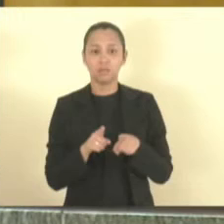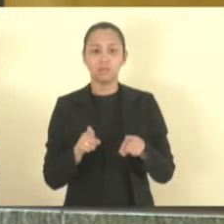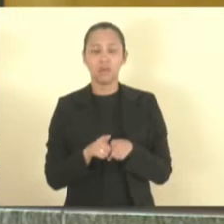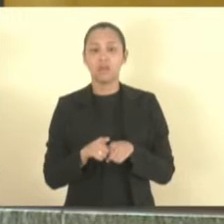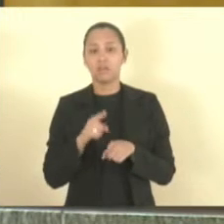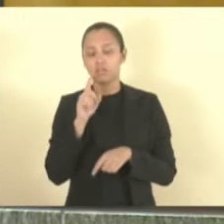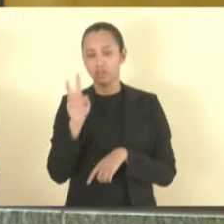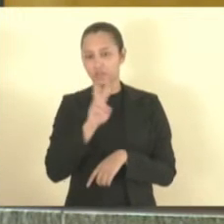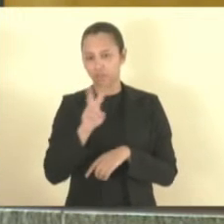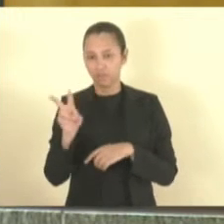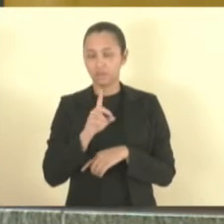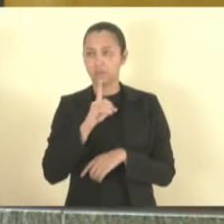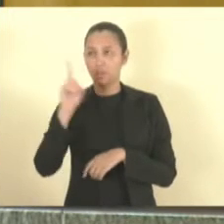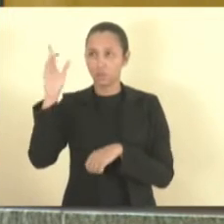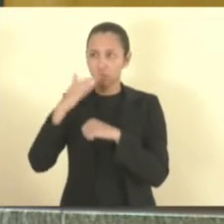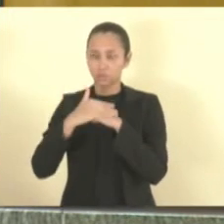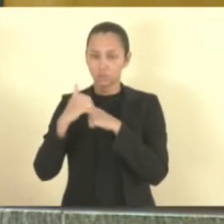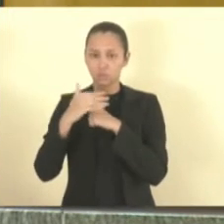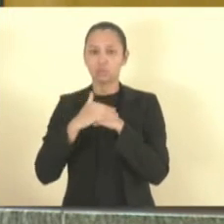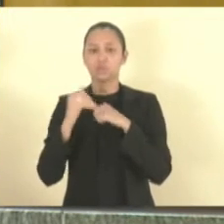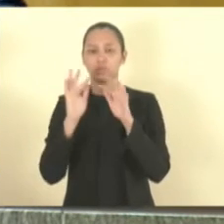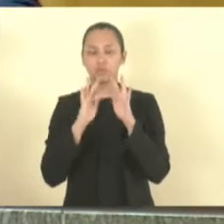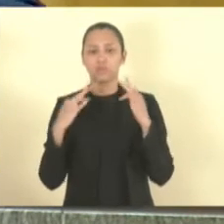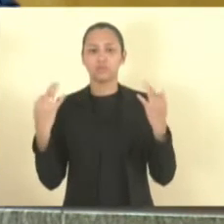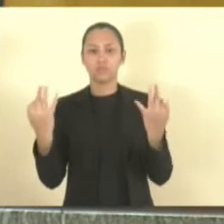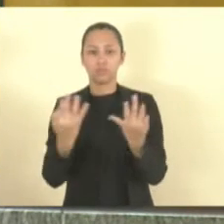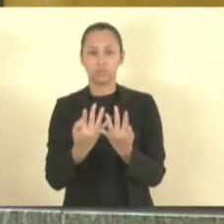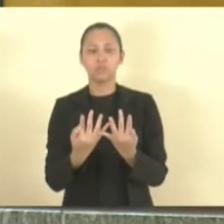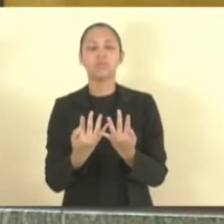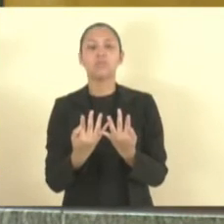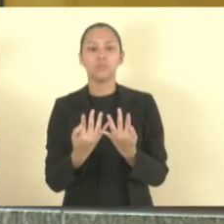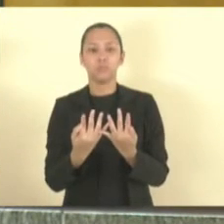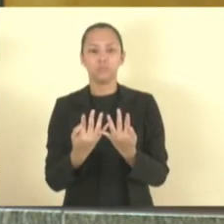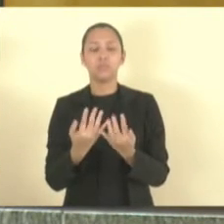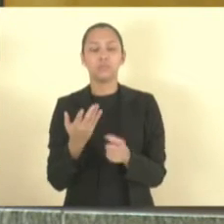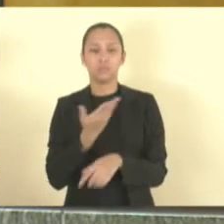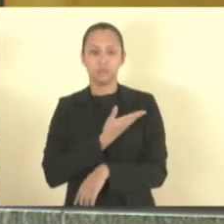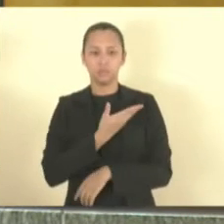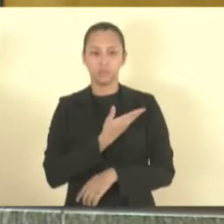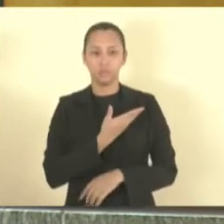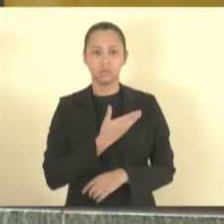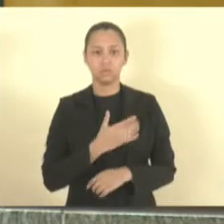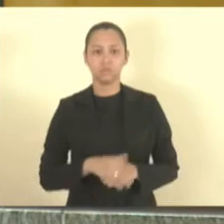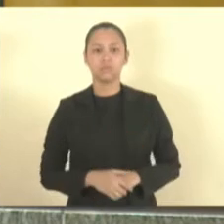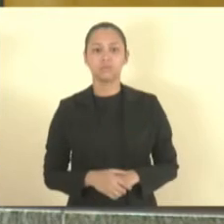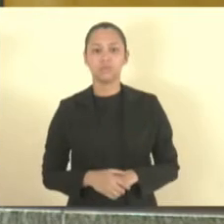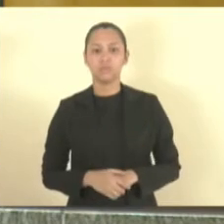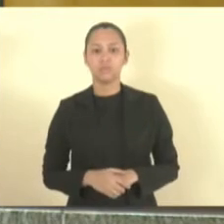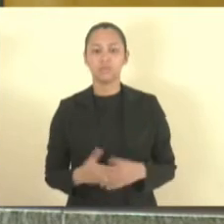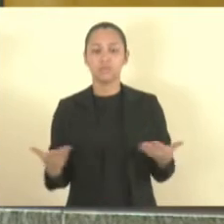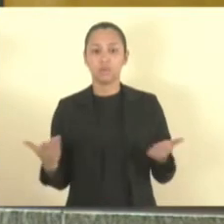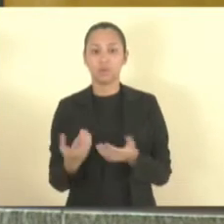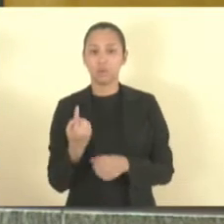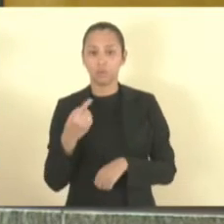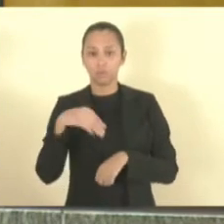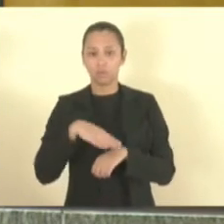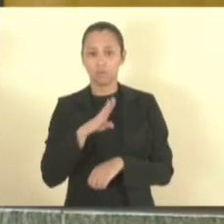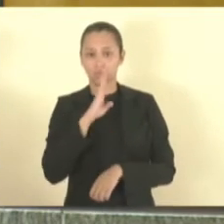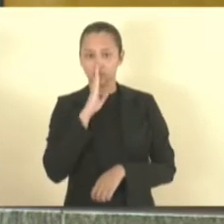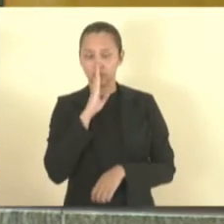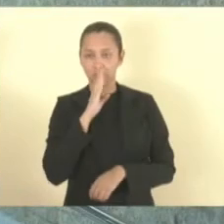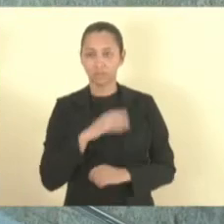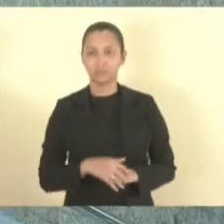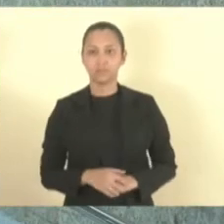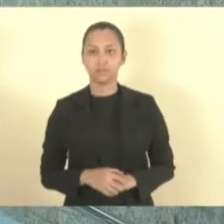Vila Velha. Que Deus conforte os seus familiares e amigos. Façamos então um minuto de silêncio.